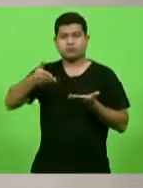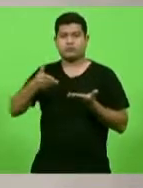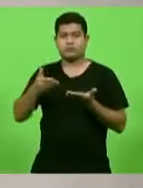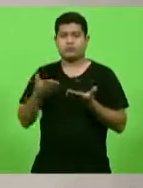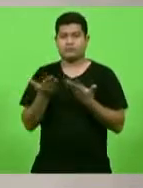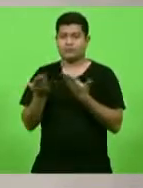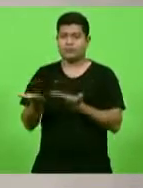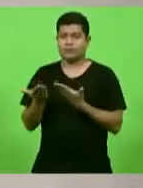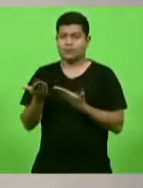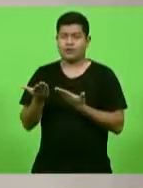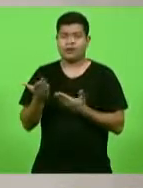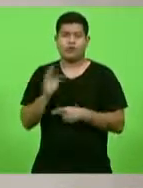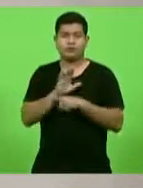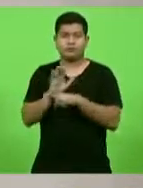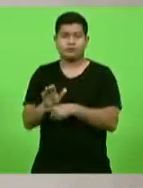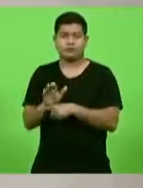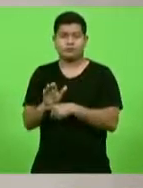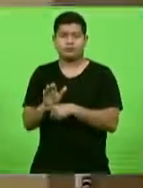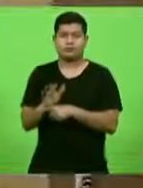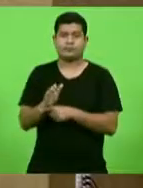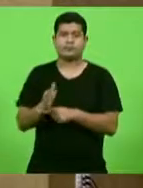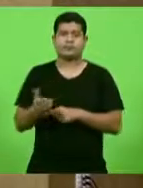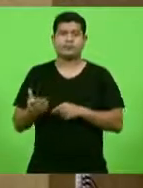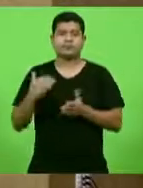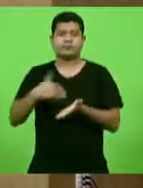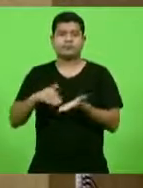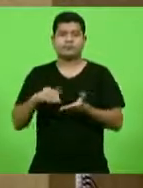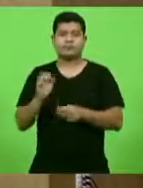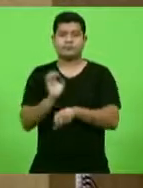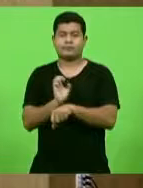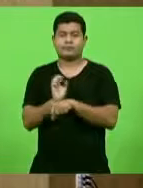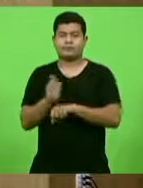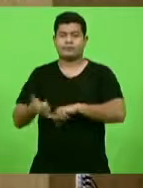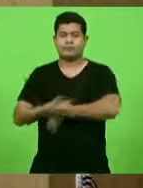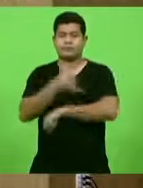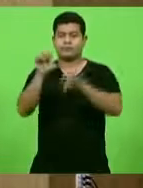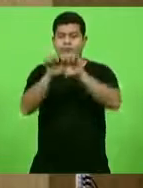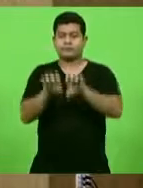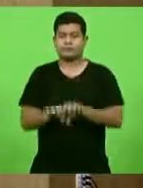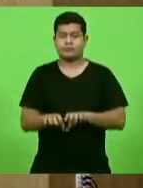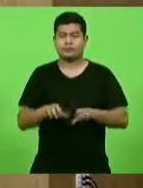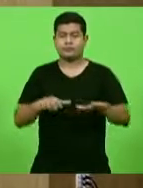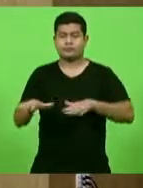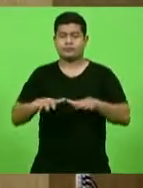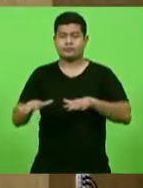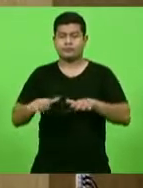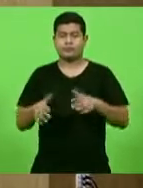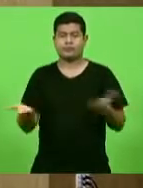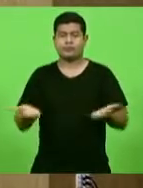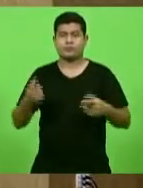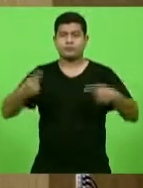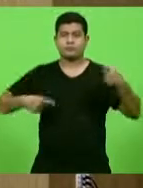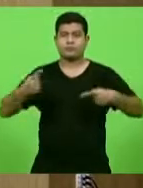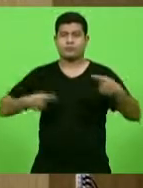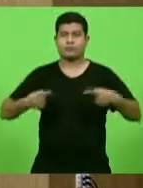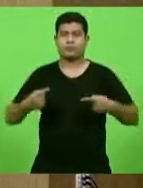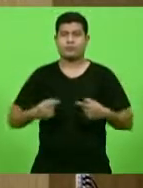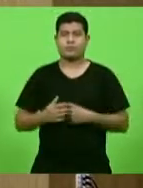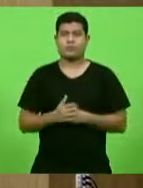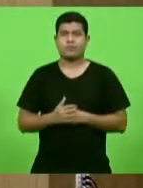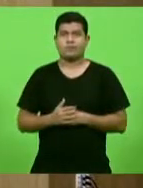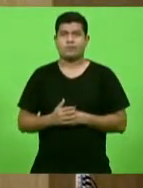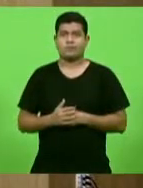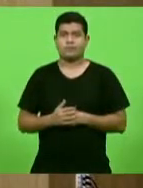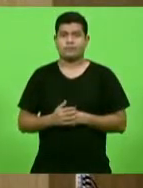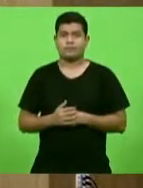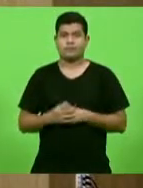da Infraestrutura e Mobilidade. Em discussão. Senhor presidente. Pois não. Pra fazer a conferência de quórum, como